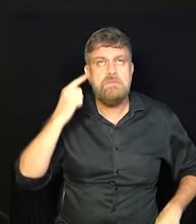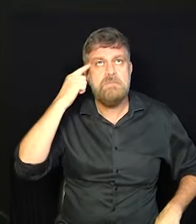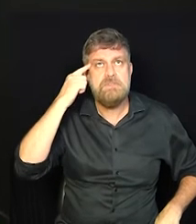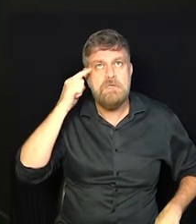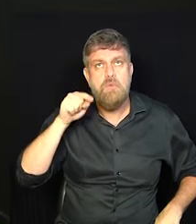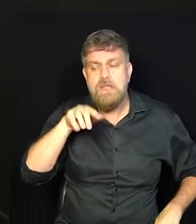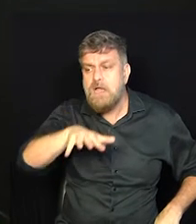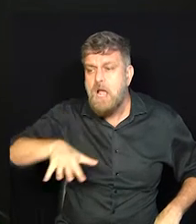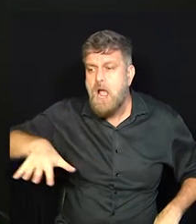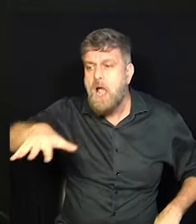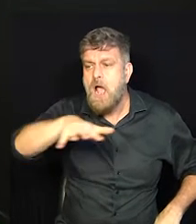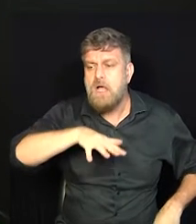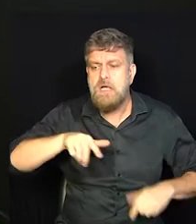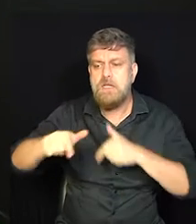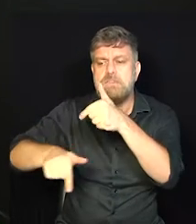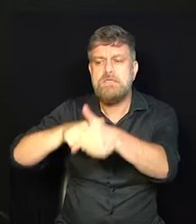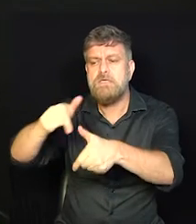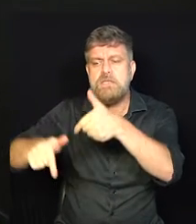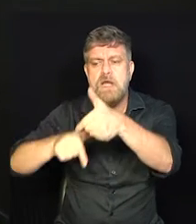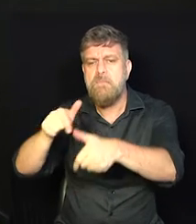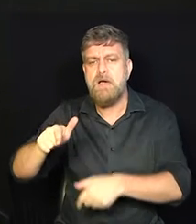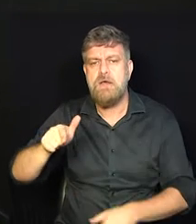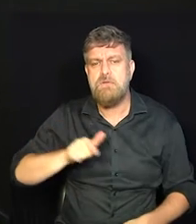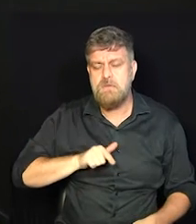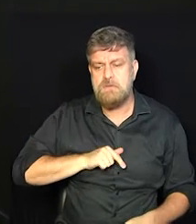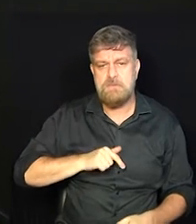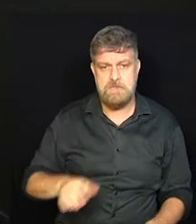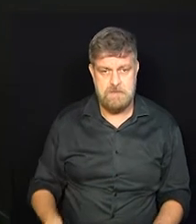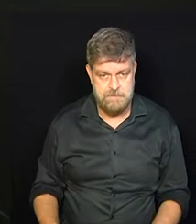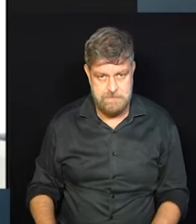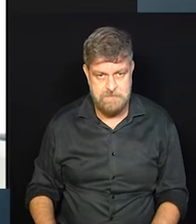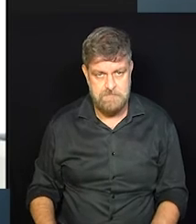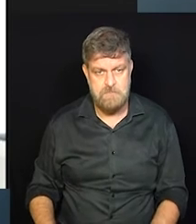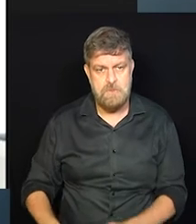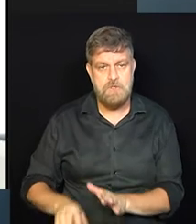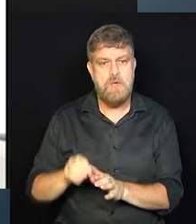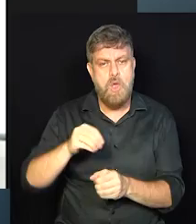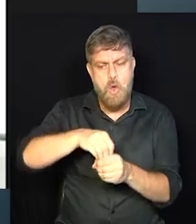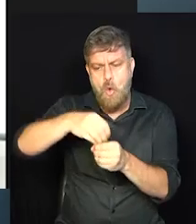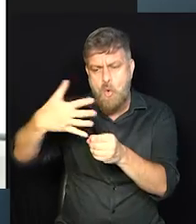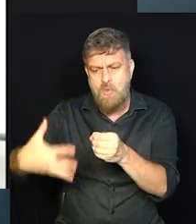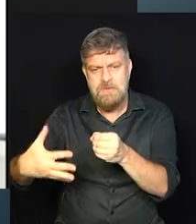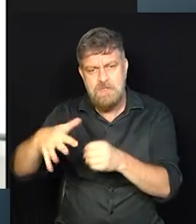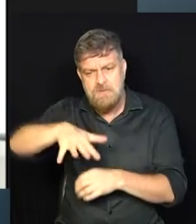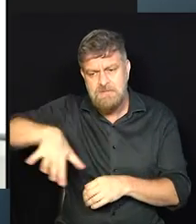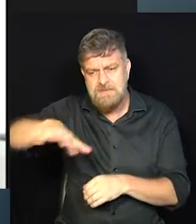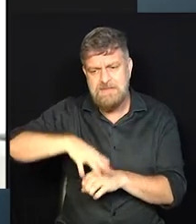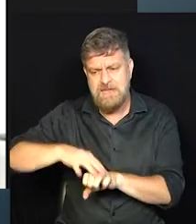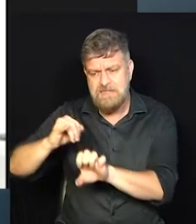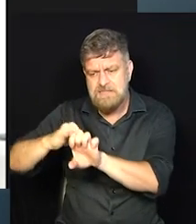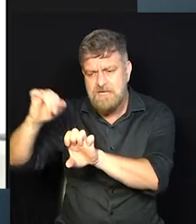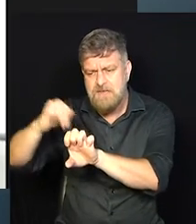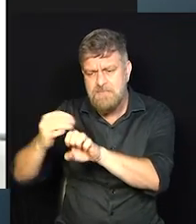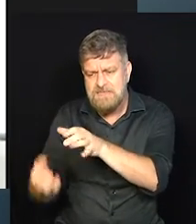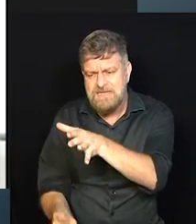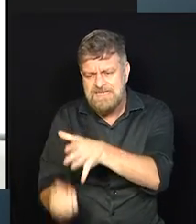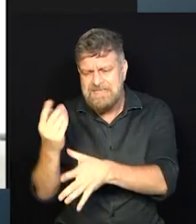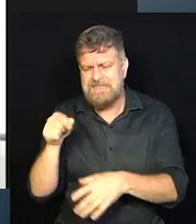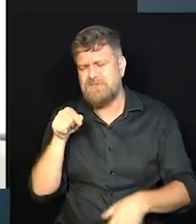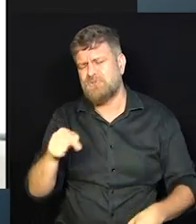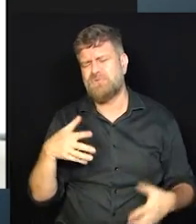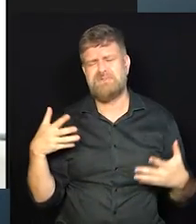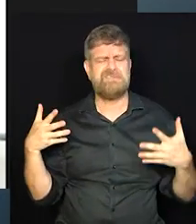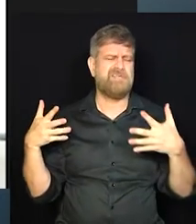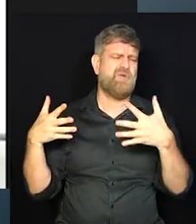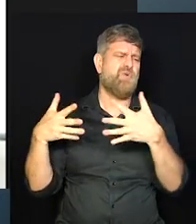que existia no mercado em termos de conteúdo de empreendedorismo e a gente viu que era tudo muito complicado, muito